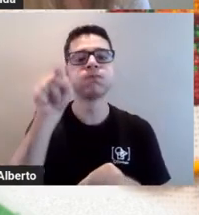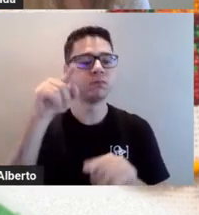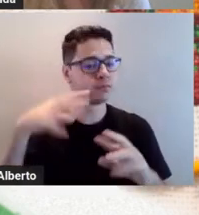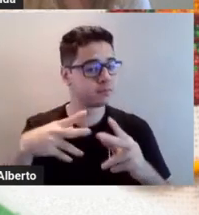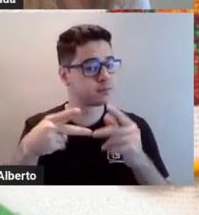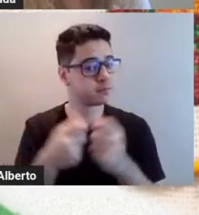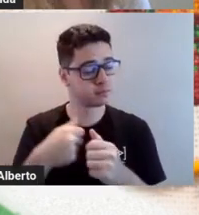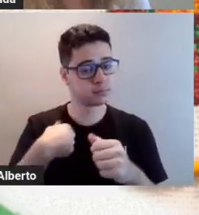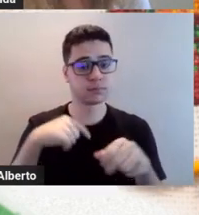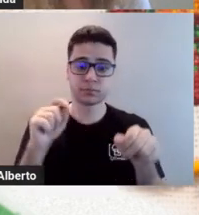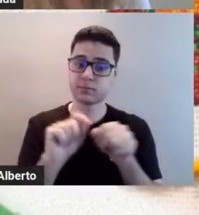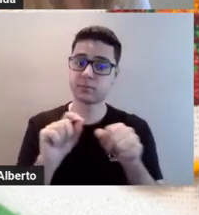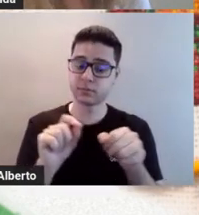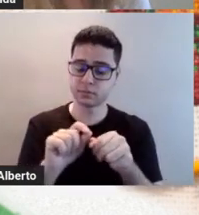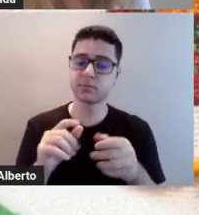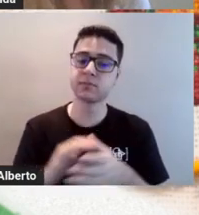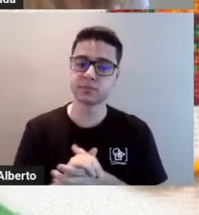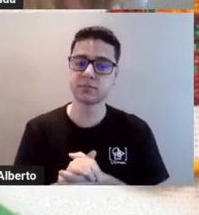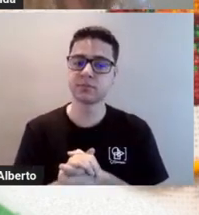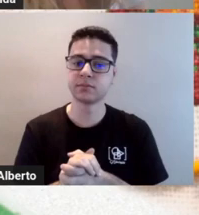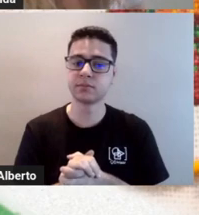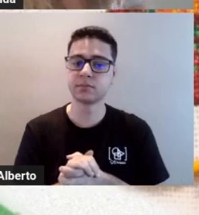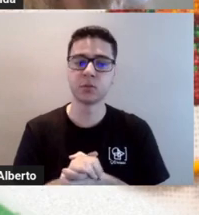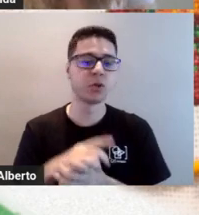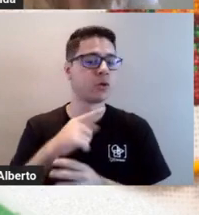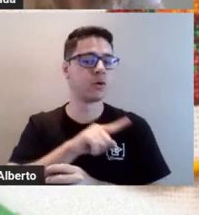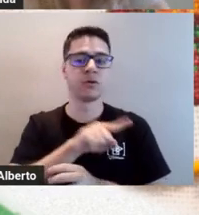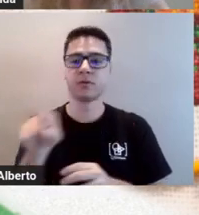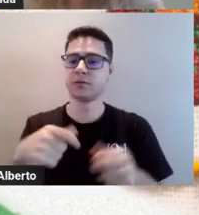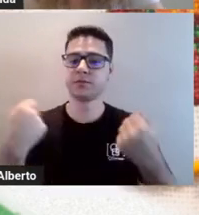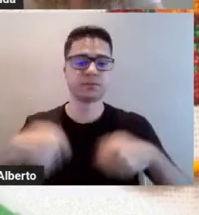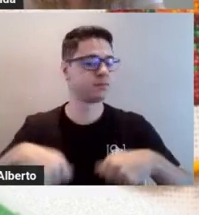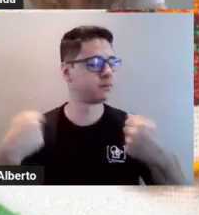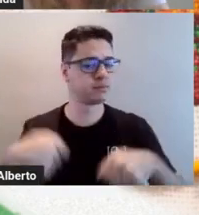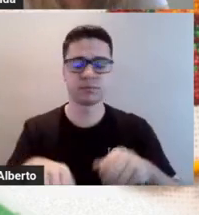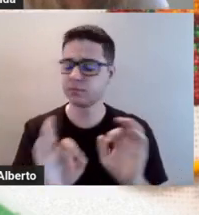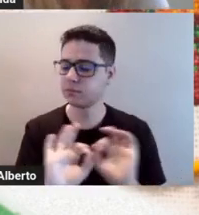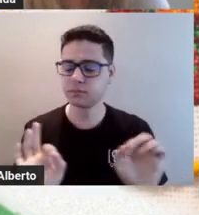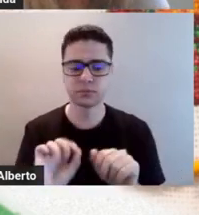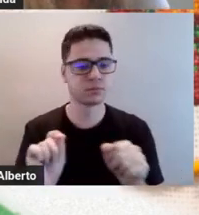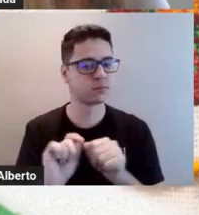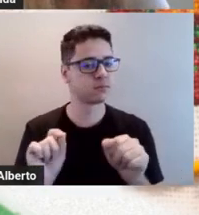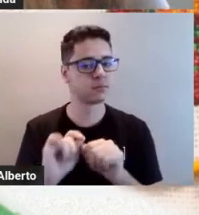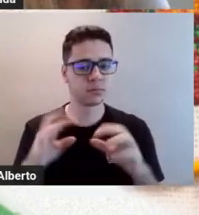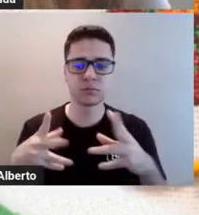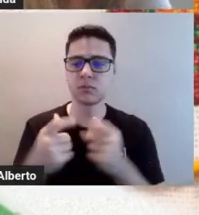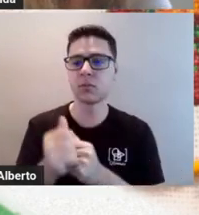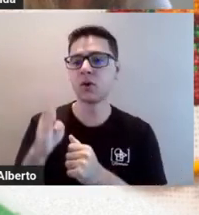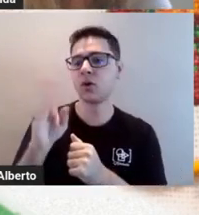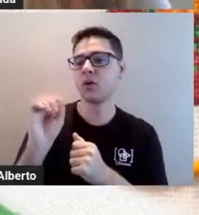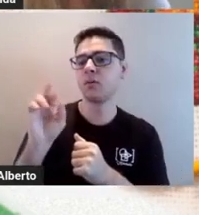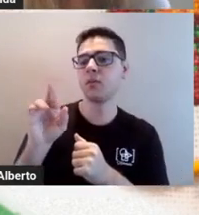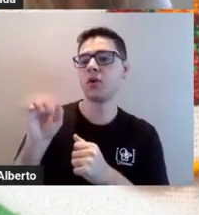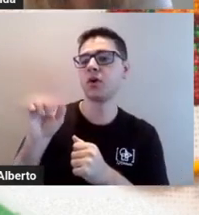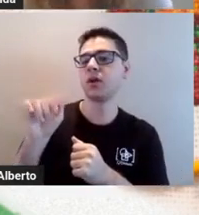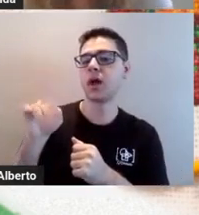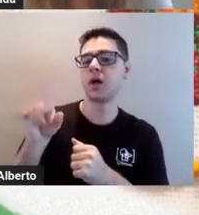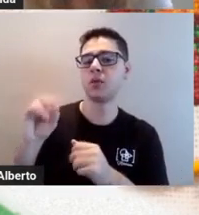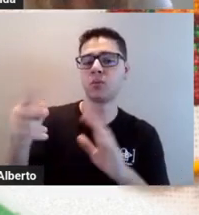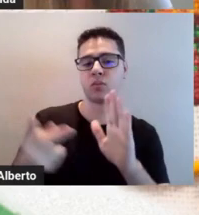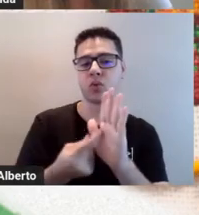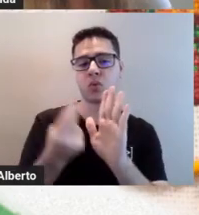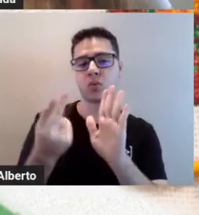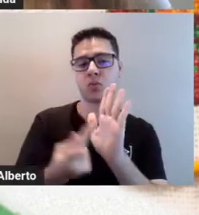físculos de bordado. Vocês não precisam fazer o círculo cromático embordado. Tá, pessoal? É só pra ter uma ideia. Mas